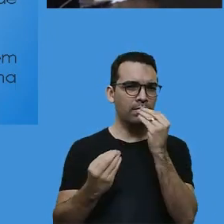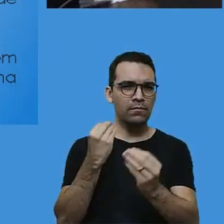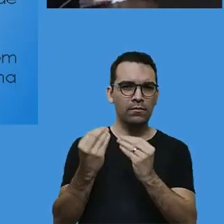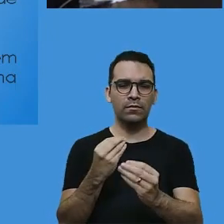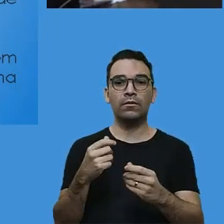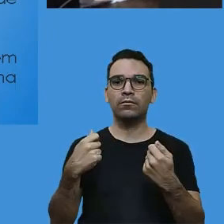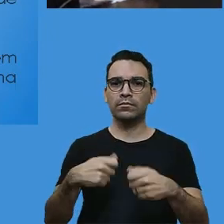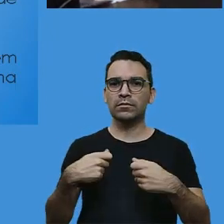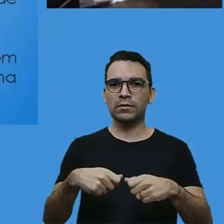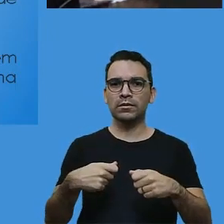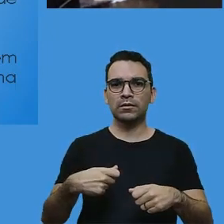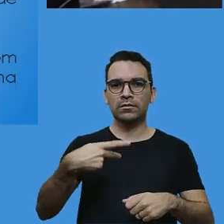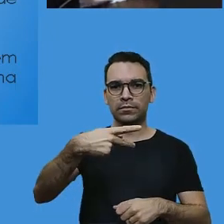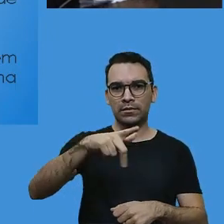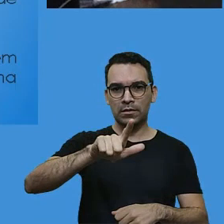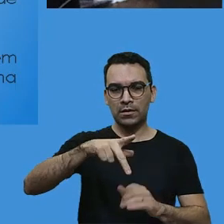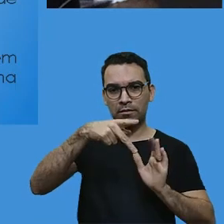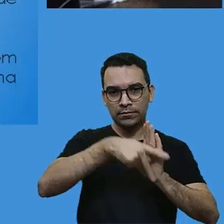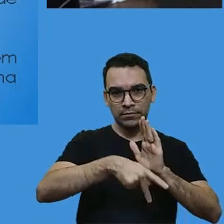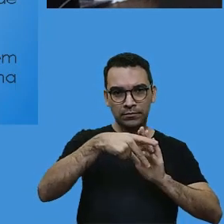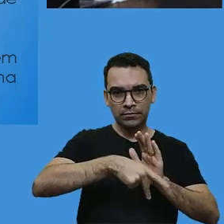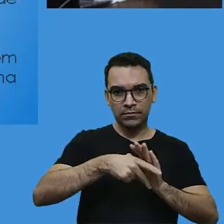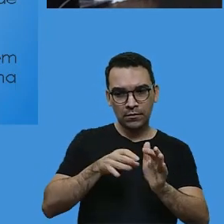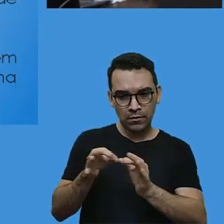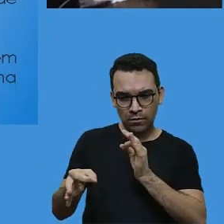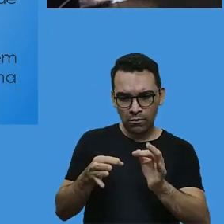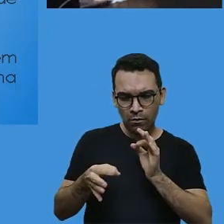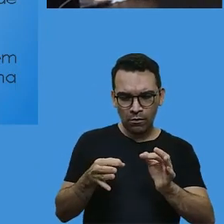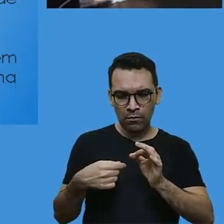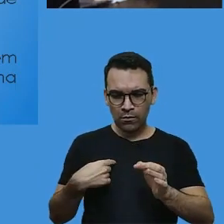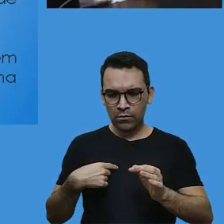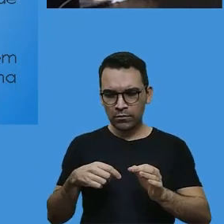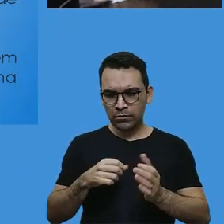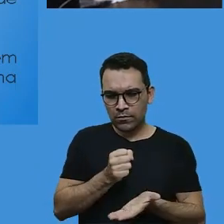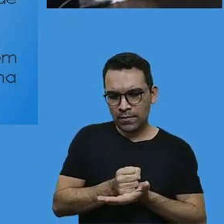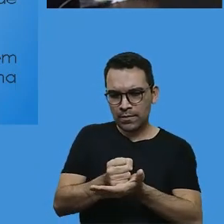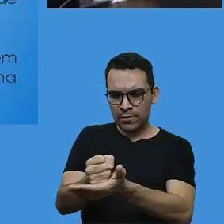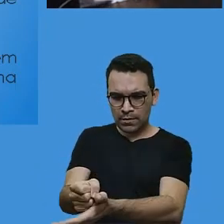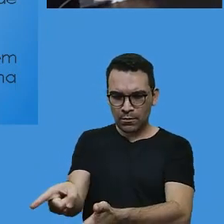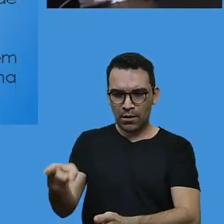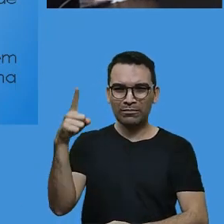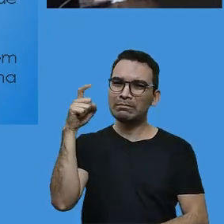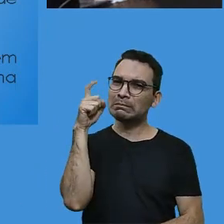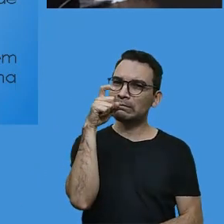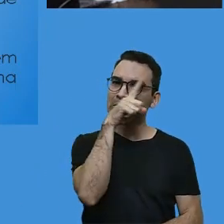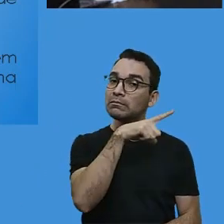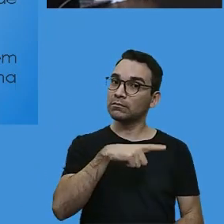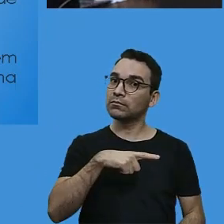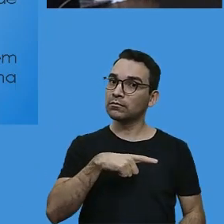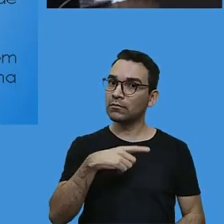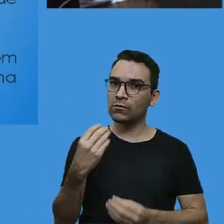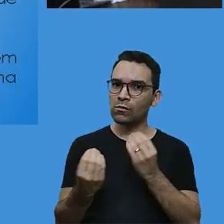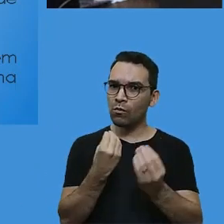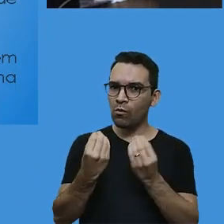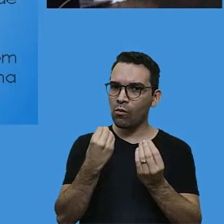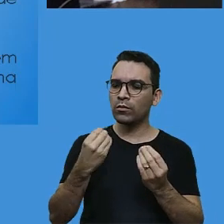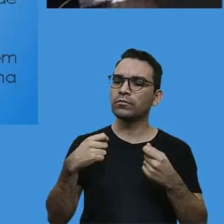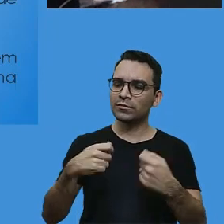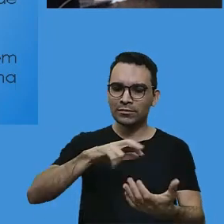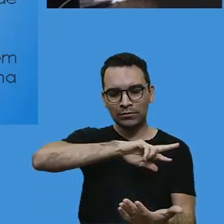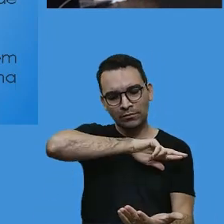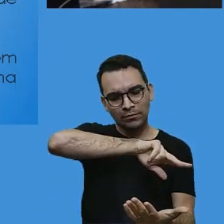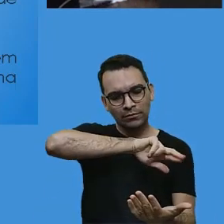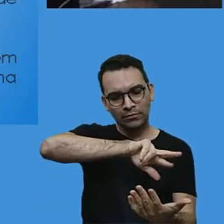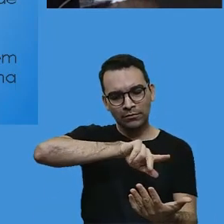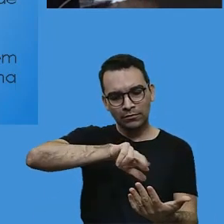planejamento de como alcançar esse aluno. Apoiá-lo nas suas dificuldades. Diversificar. Nós